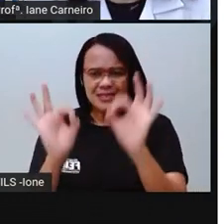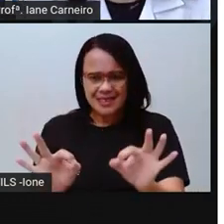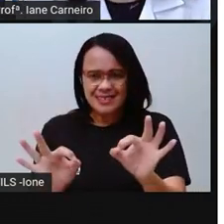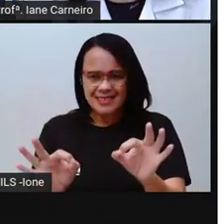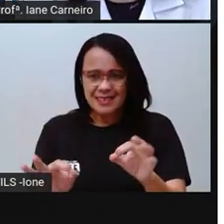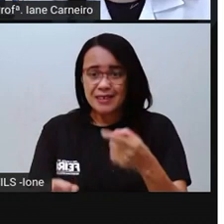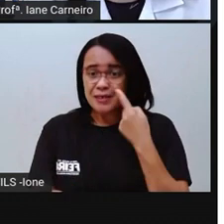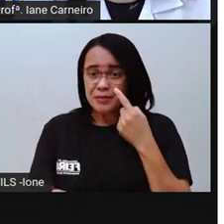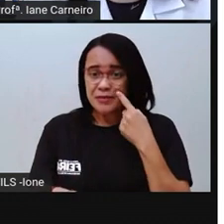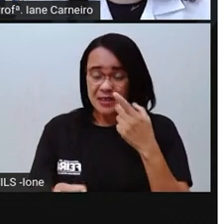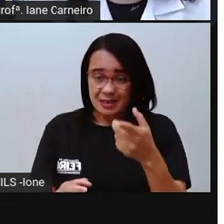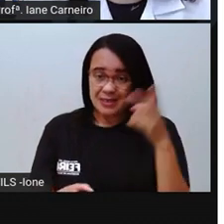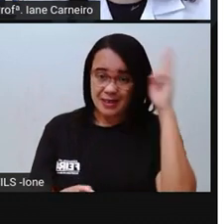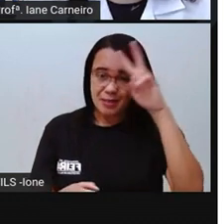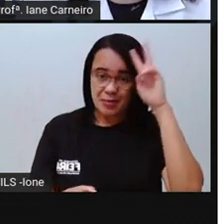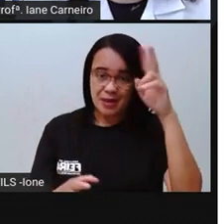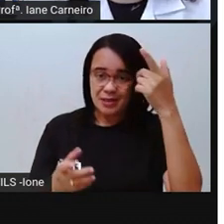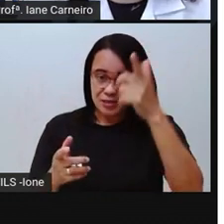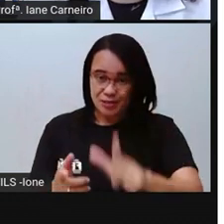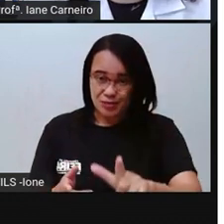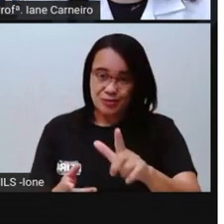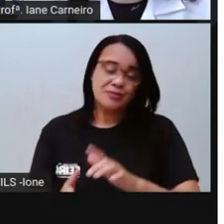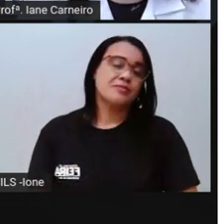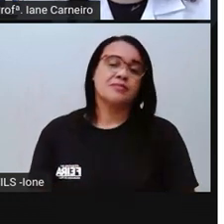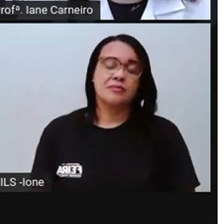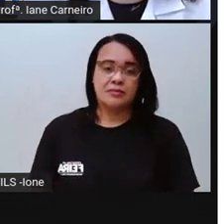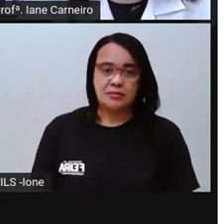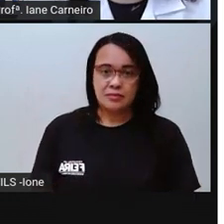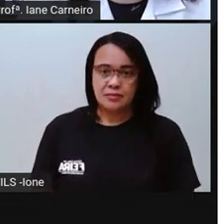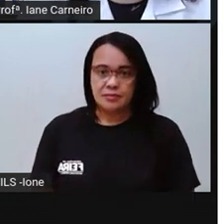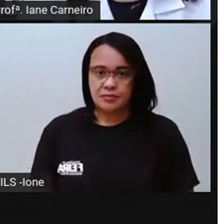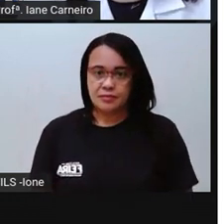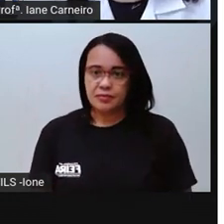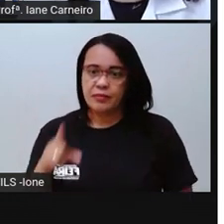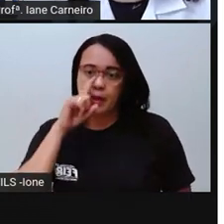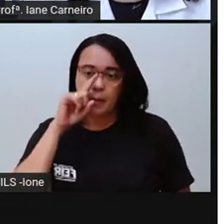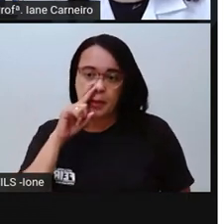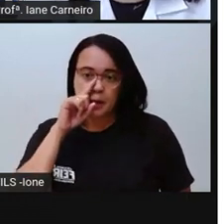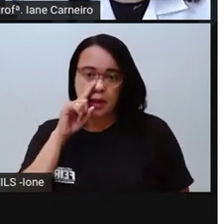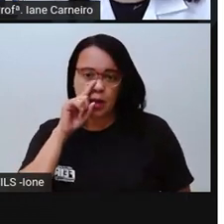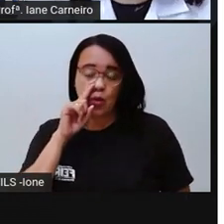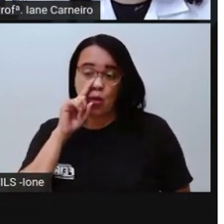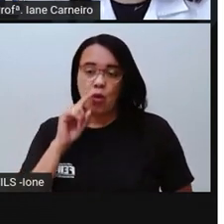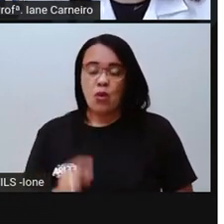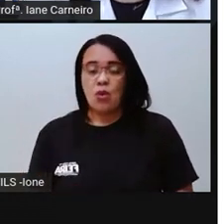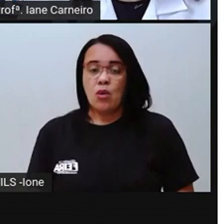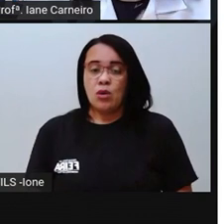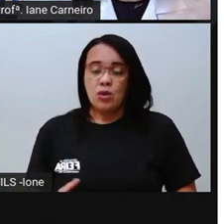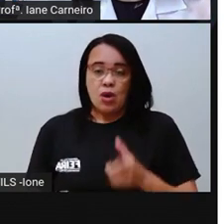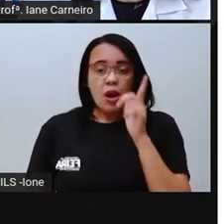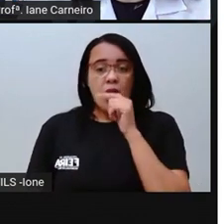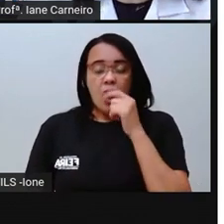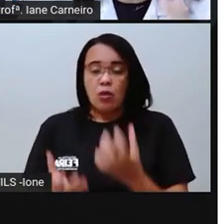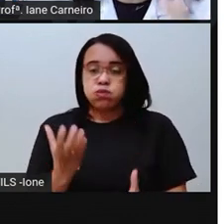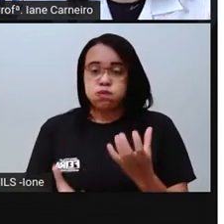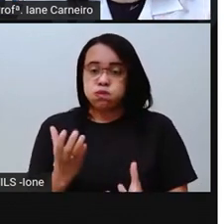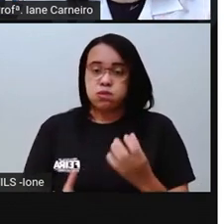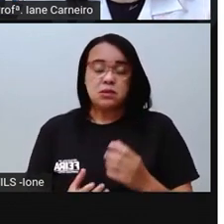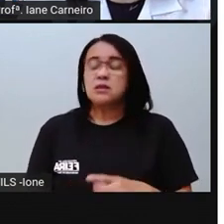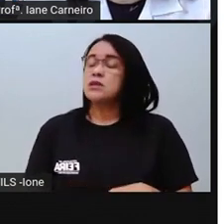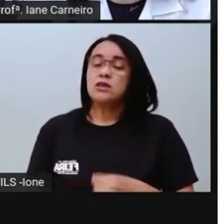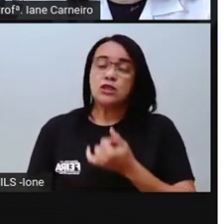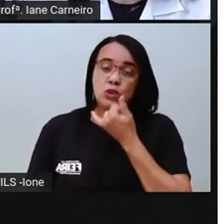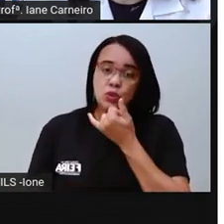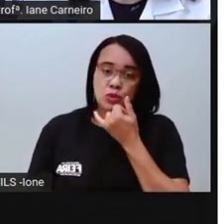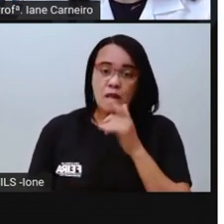vamos só relembrar, ó, aqui tá o perigo de sede, afogamento, né? A mamãe não tá nem vendo o menininho na